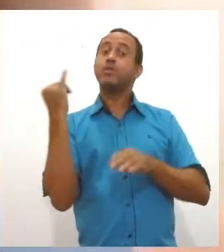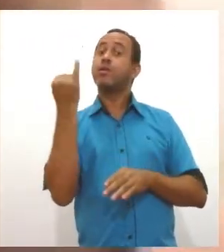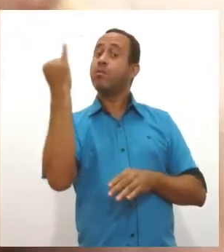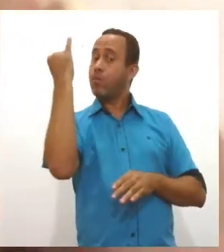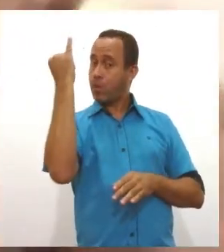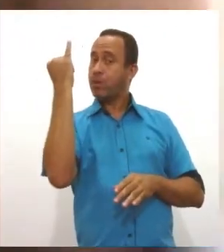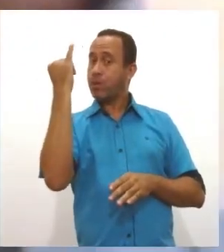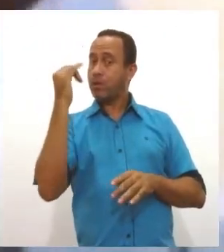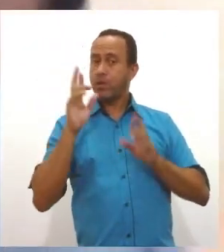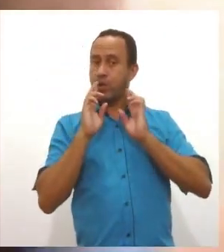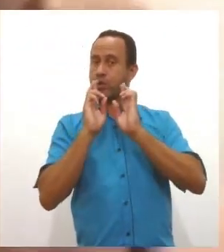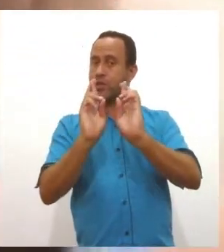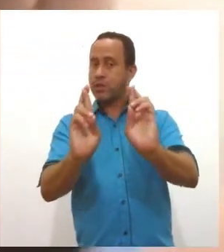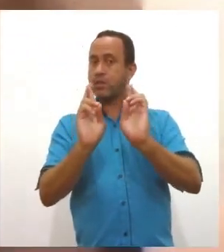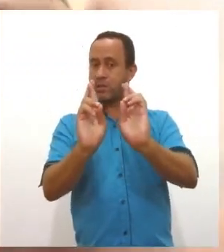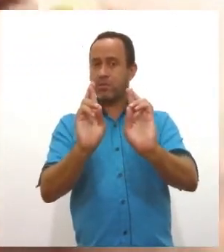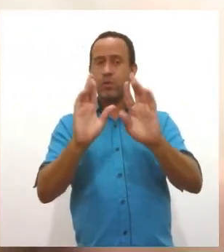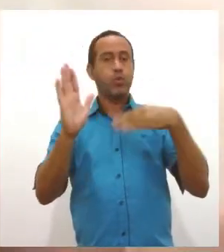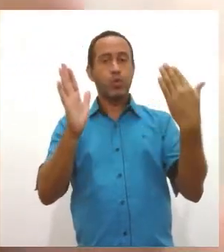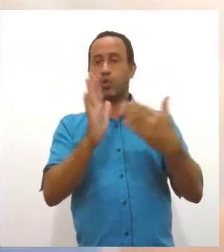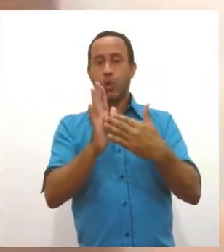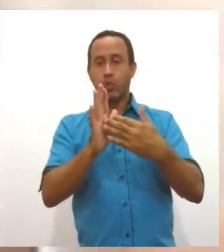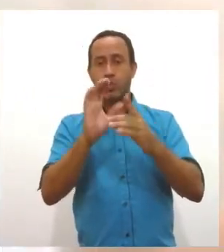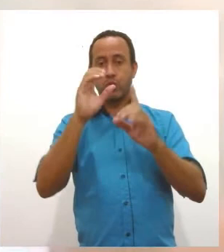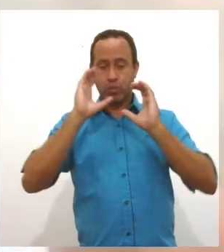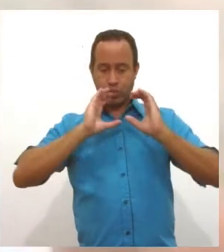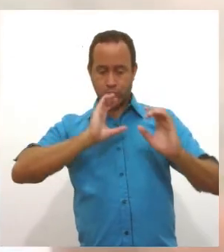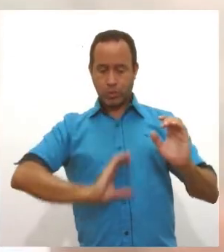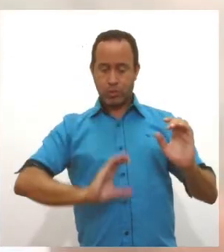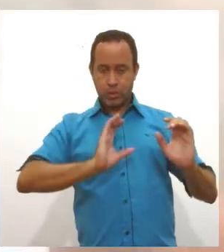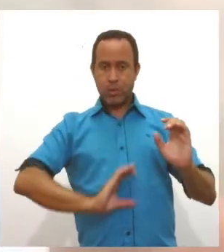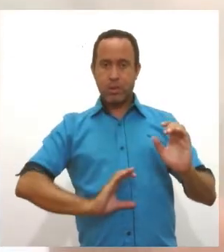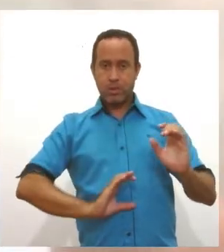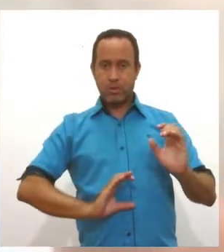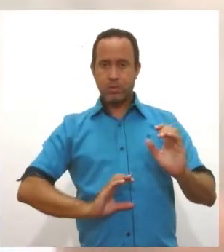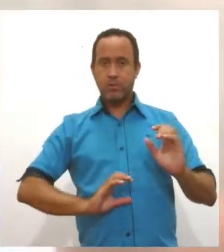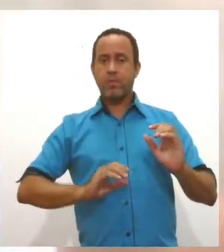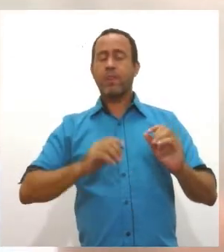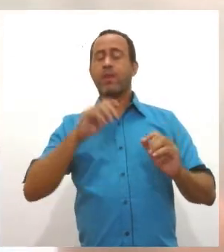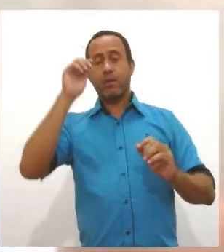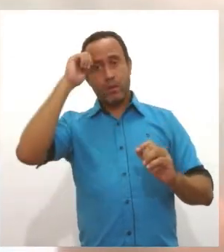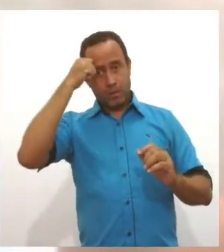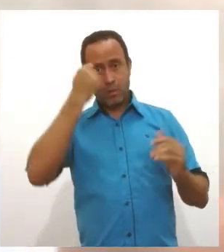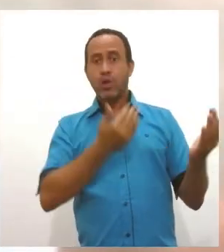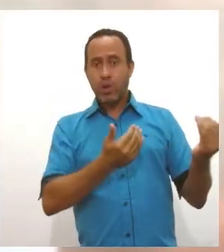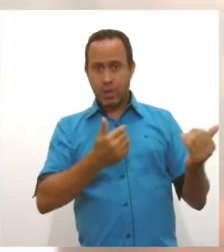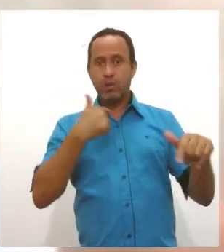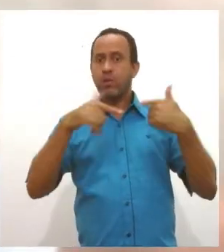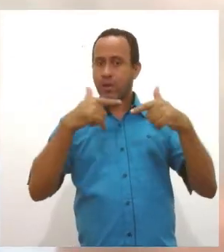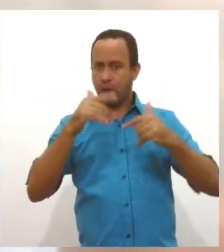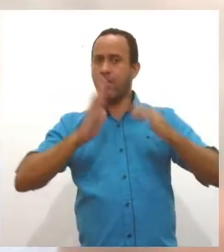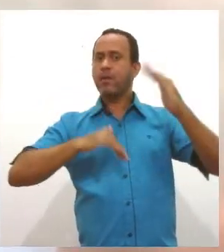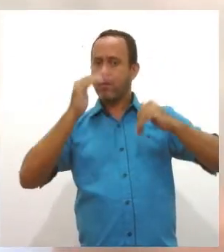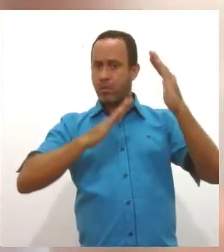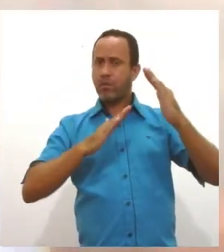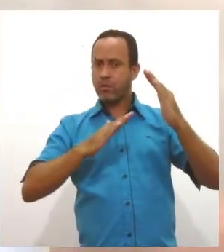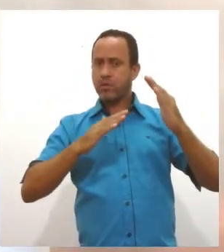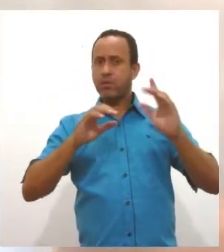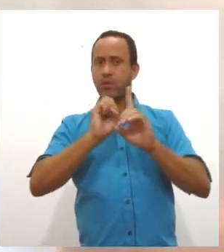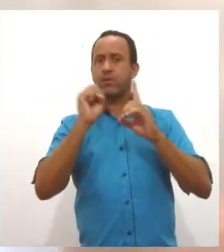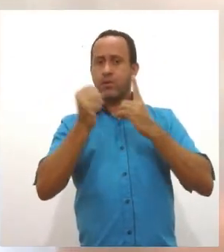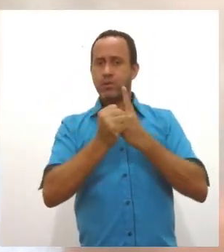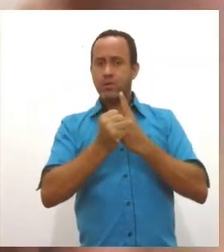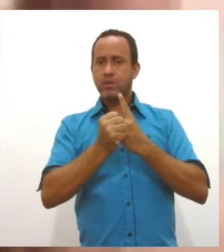que nós respeitemos todos os cidadãos e que dê oportunidade a jovem negro de exercer uma profissão, de exercer um cargo, um